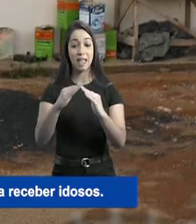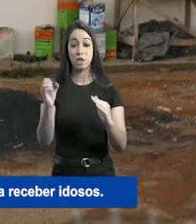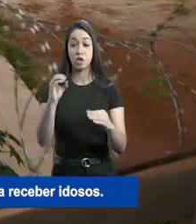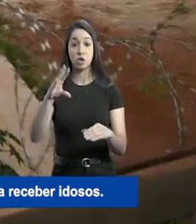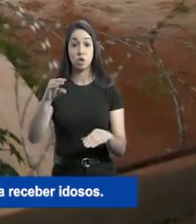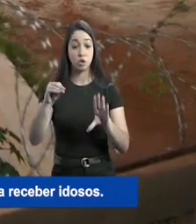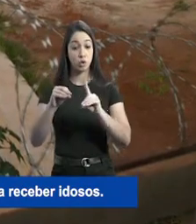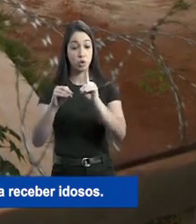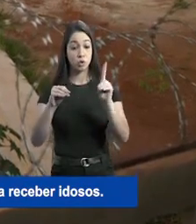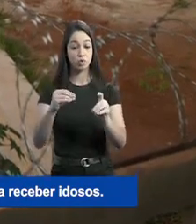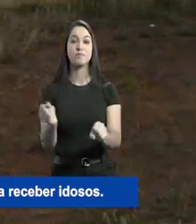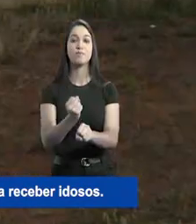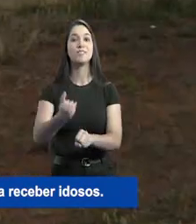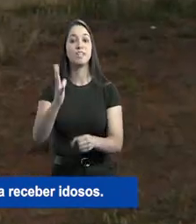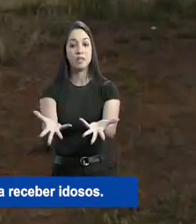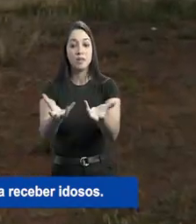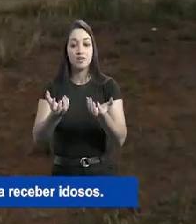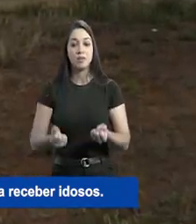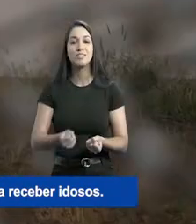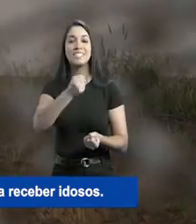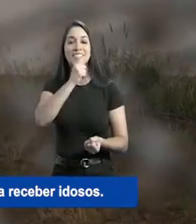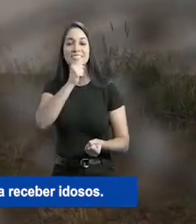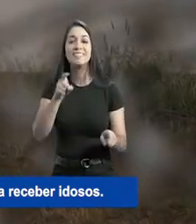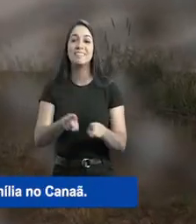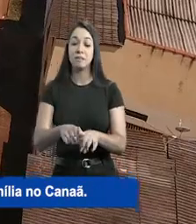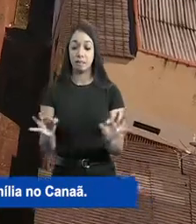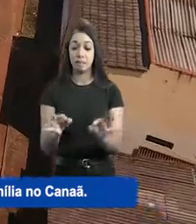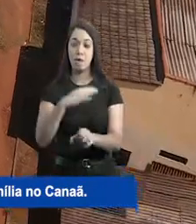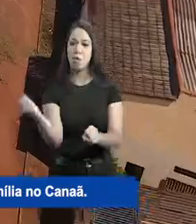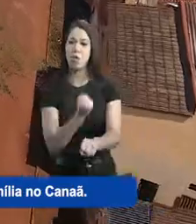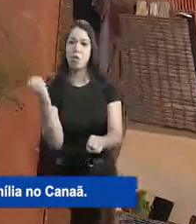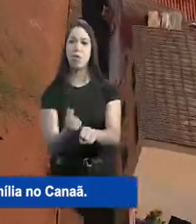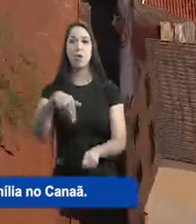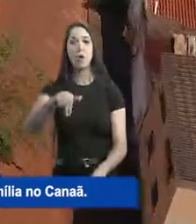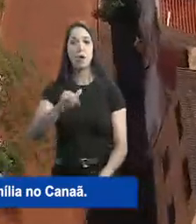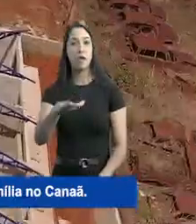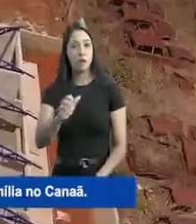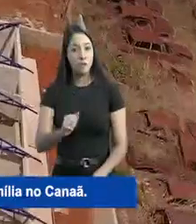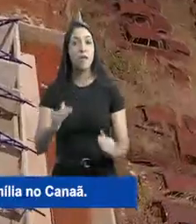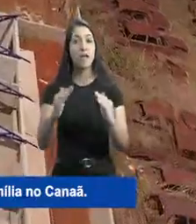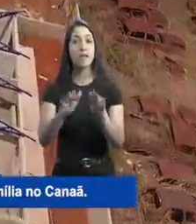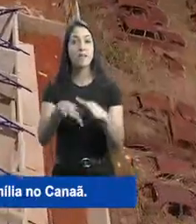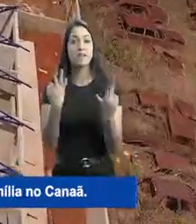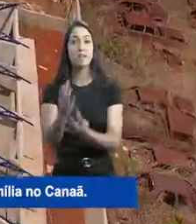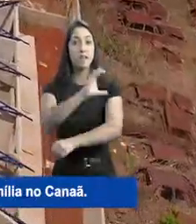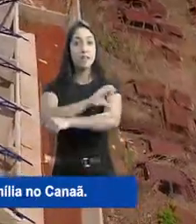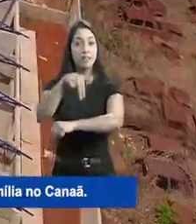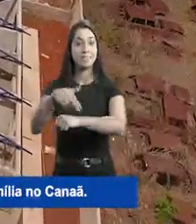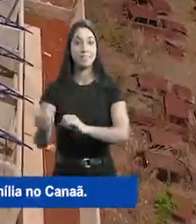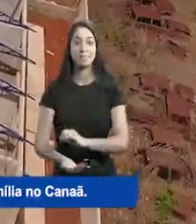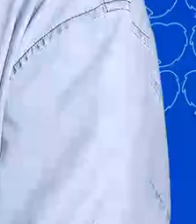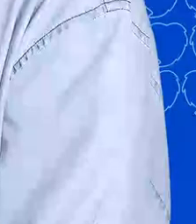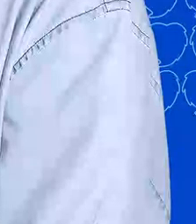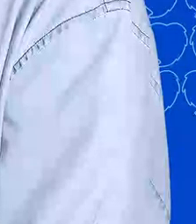a casa dia e noite, que já está em construção para receber idosos. E concluir as obras para a abertura do NAICA e da Casa da Família no